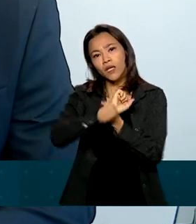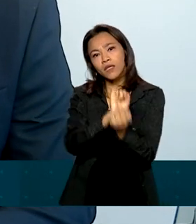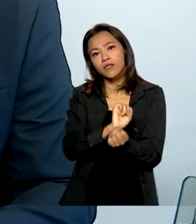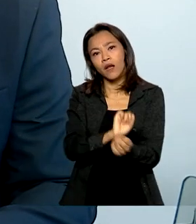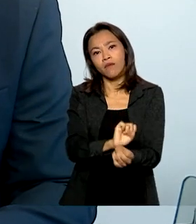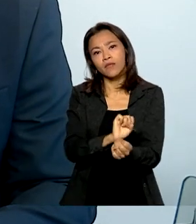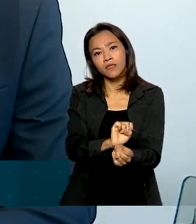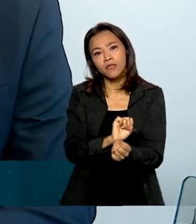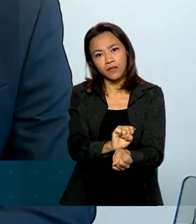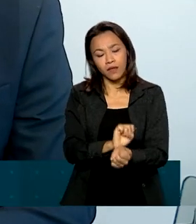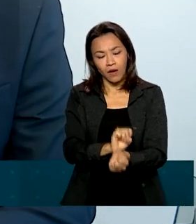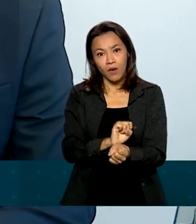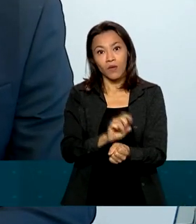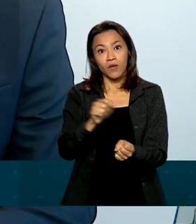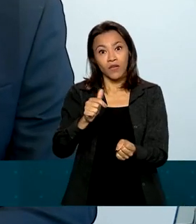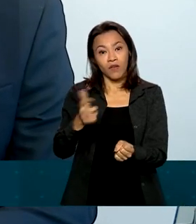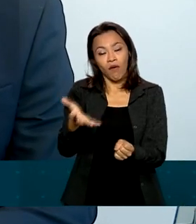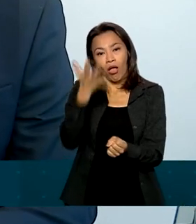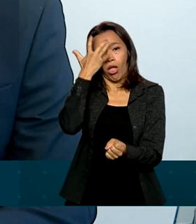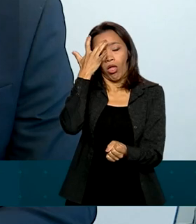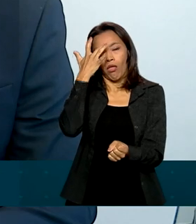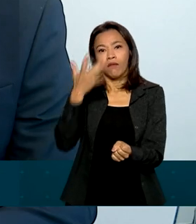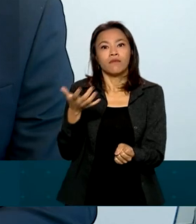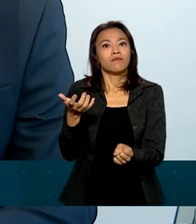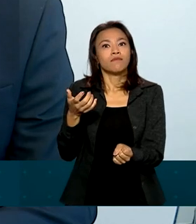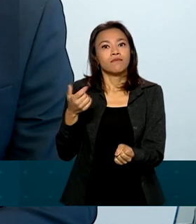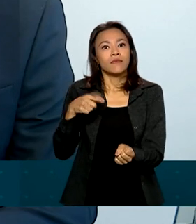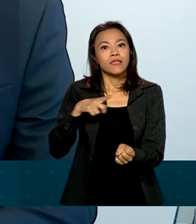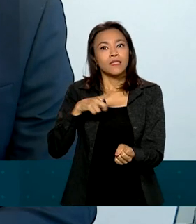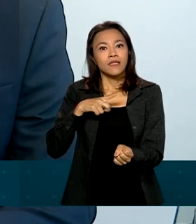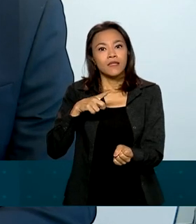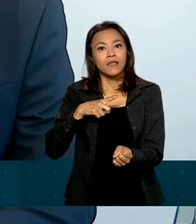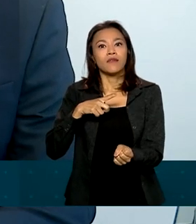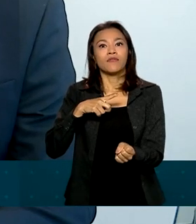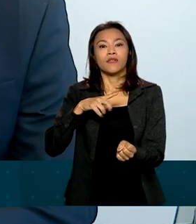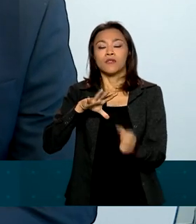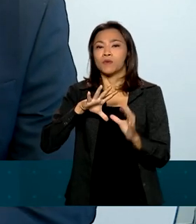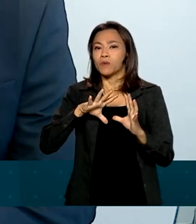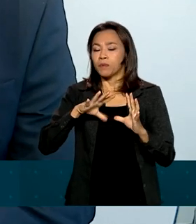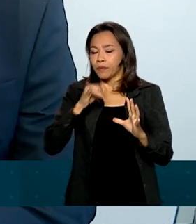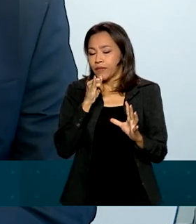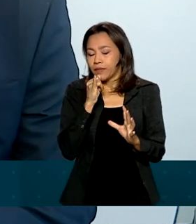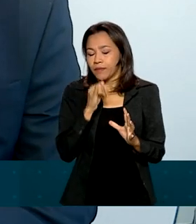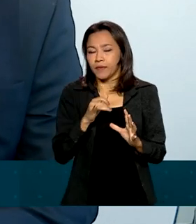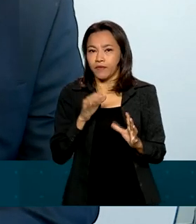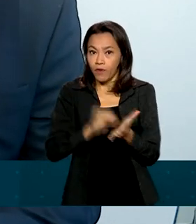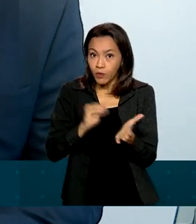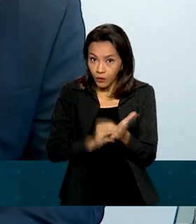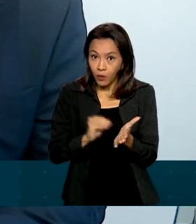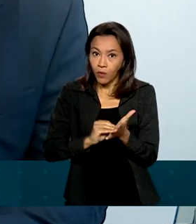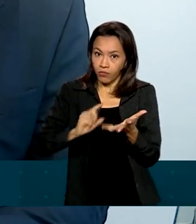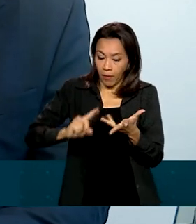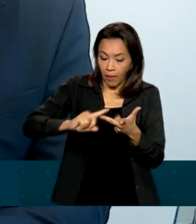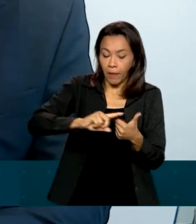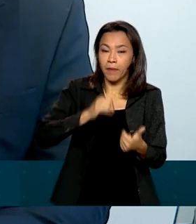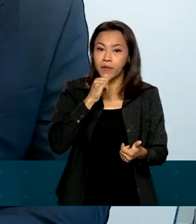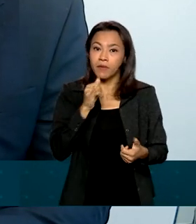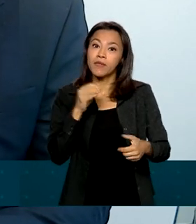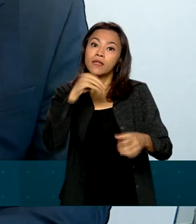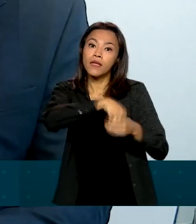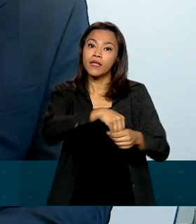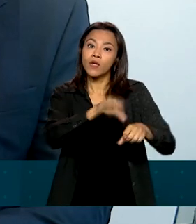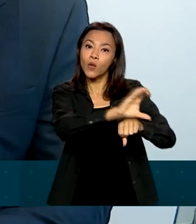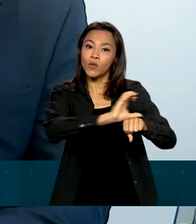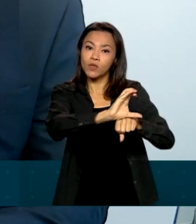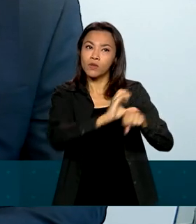ficou alijada de uma série de benefícios da República. Por exemplo, estava na Constituição de